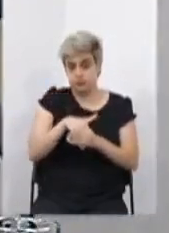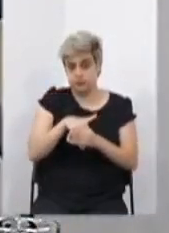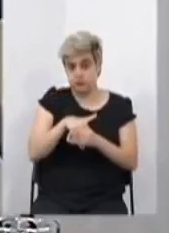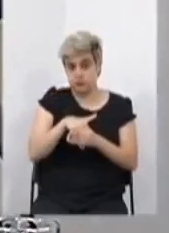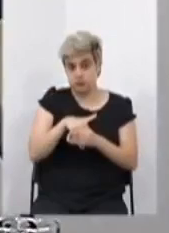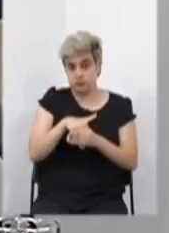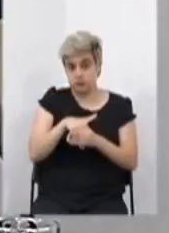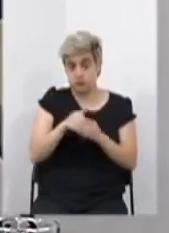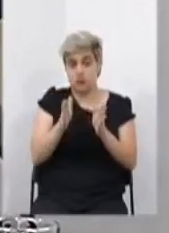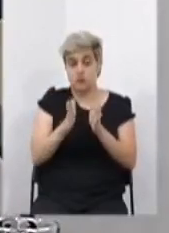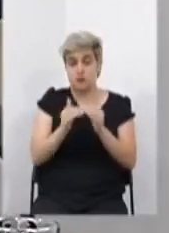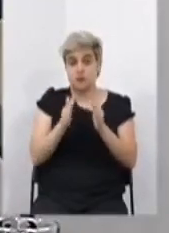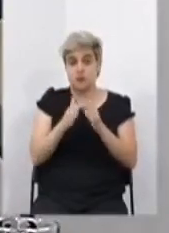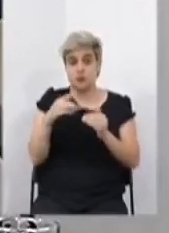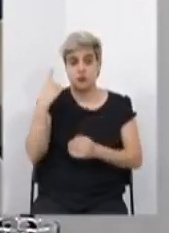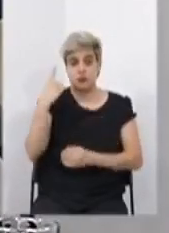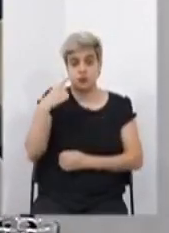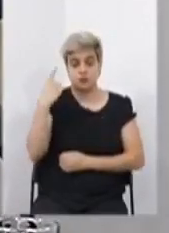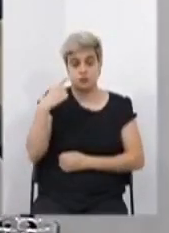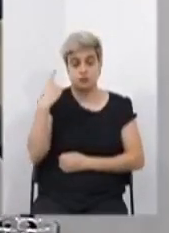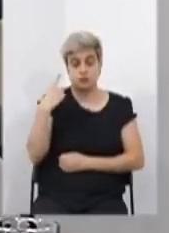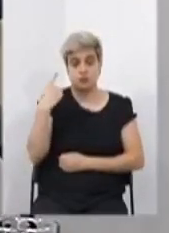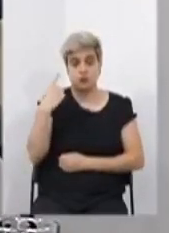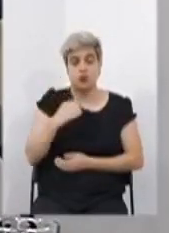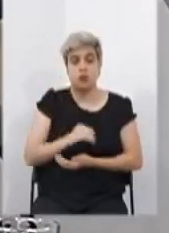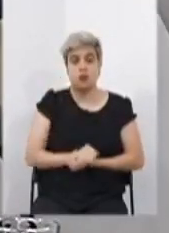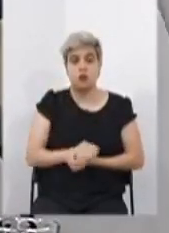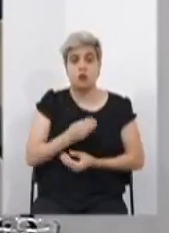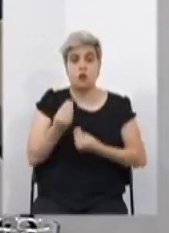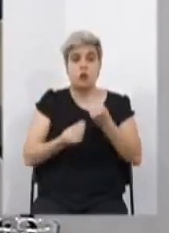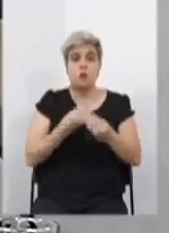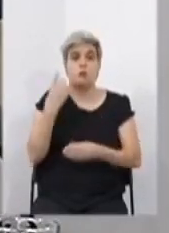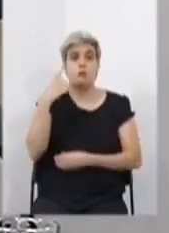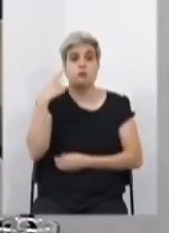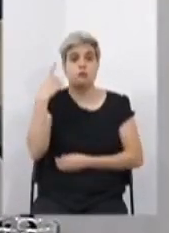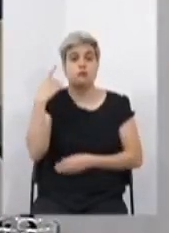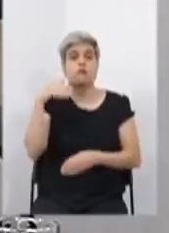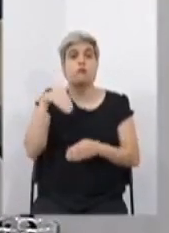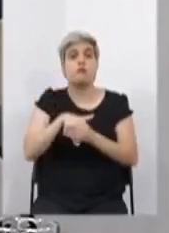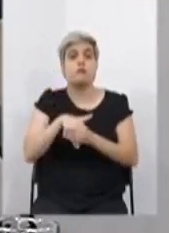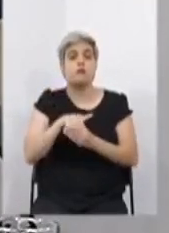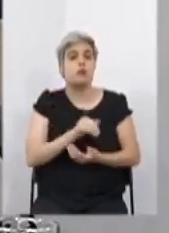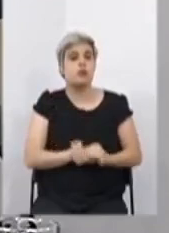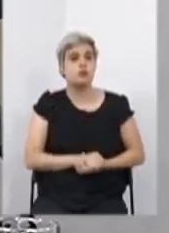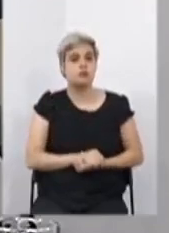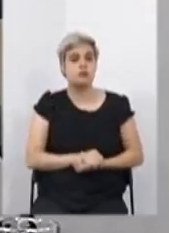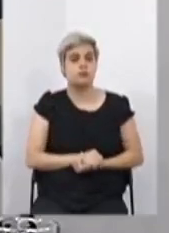requerimento do deputado Duarte Bechir. Como vota o deputado Duarte Bechir?